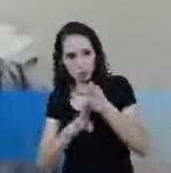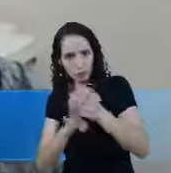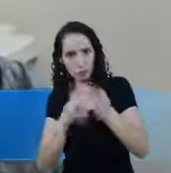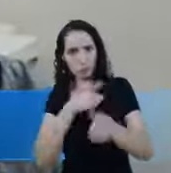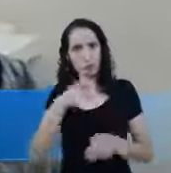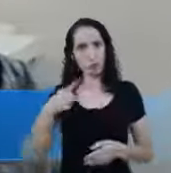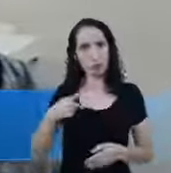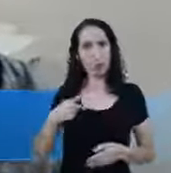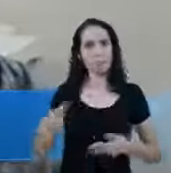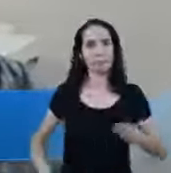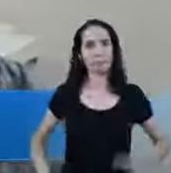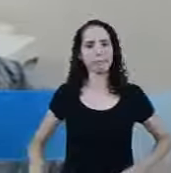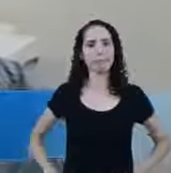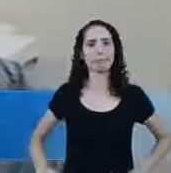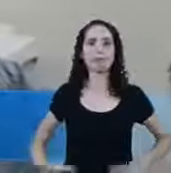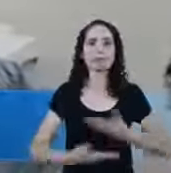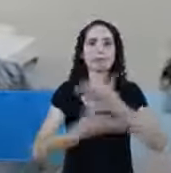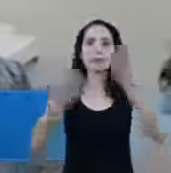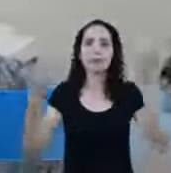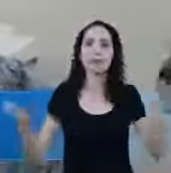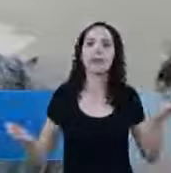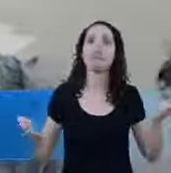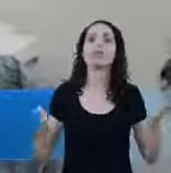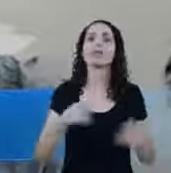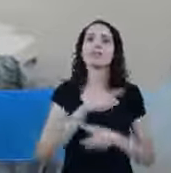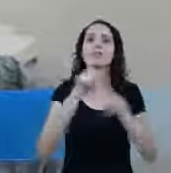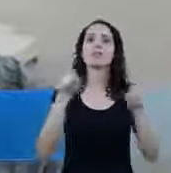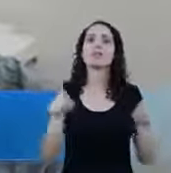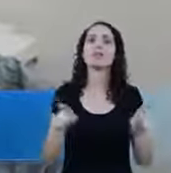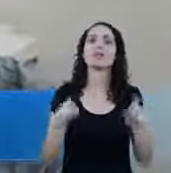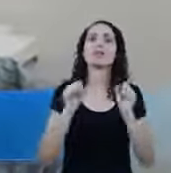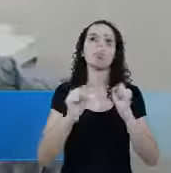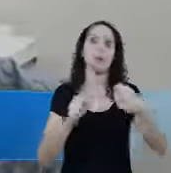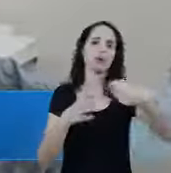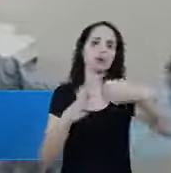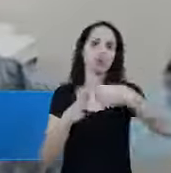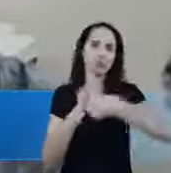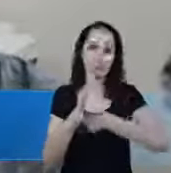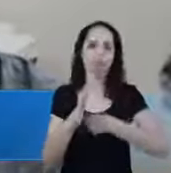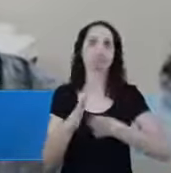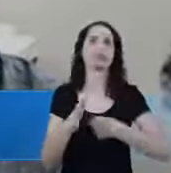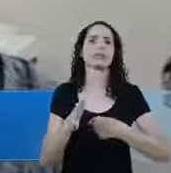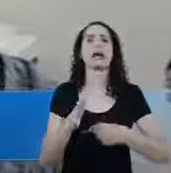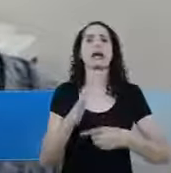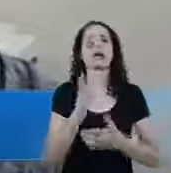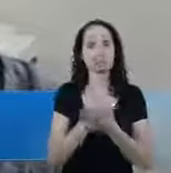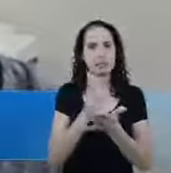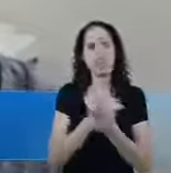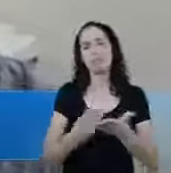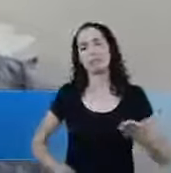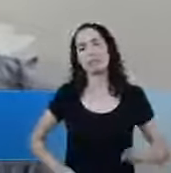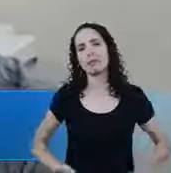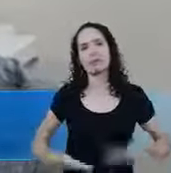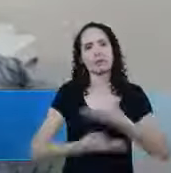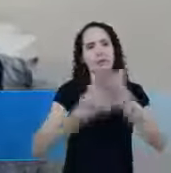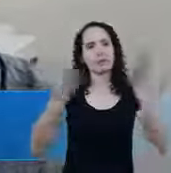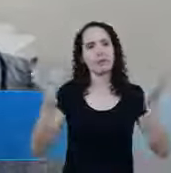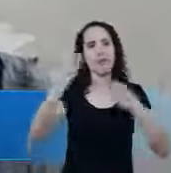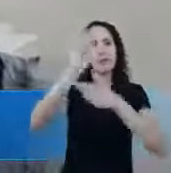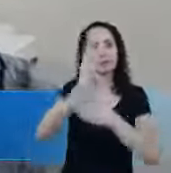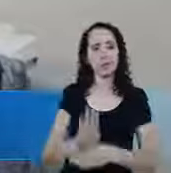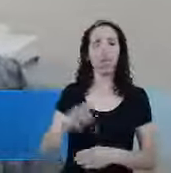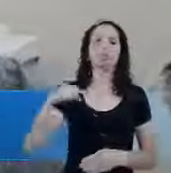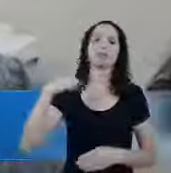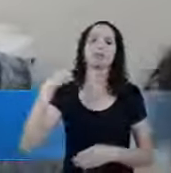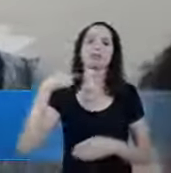acompanha A gente vai estar em link direto com o doutor João Com a Márcia Para poder servir você Então tanto na área do direito